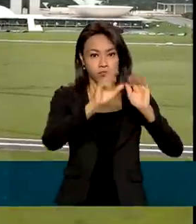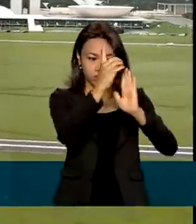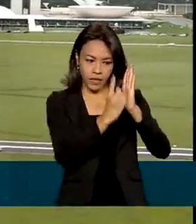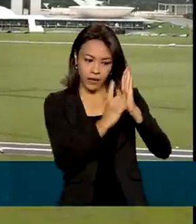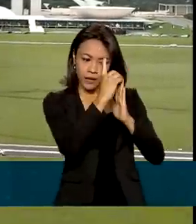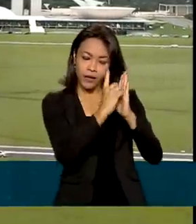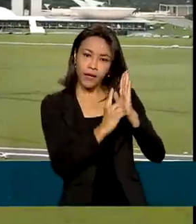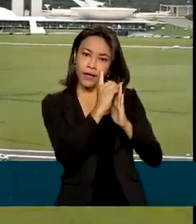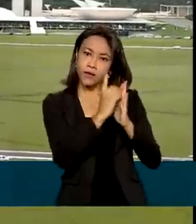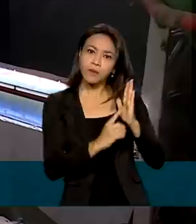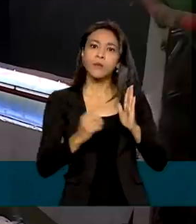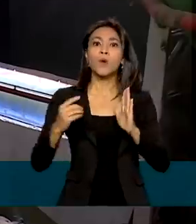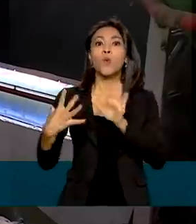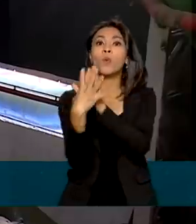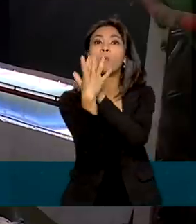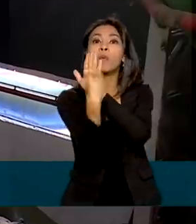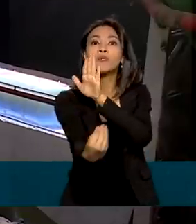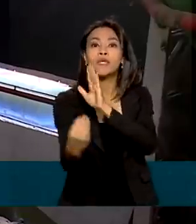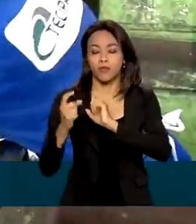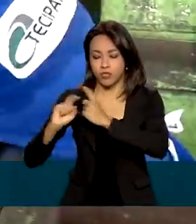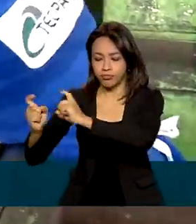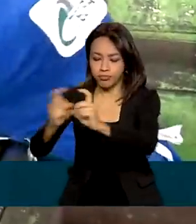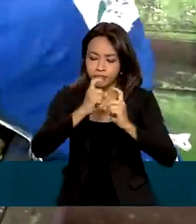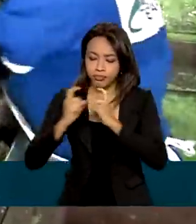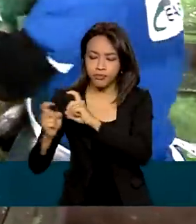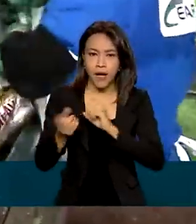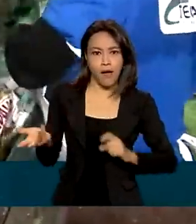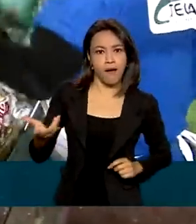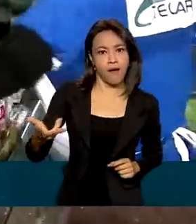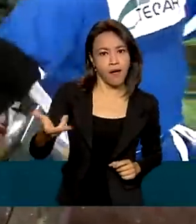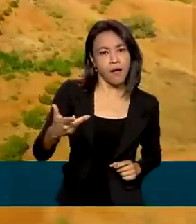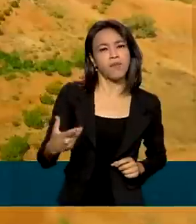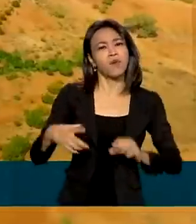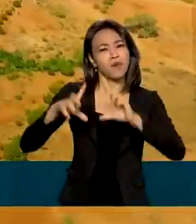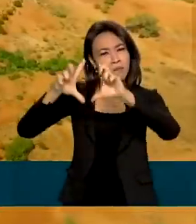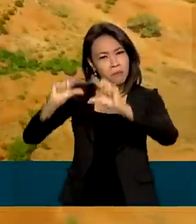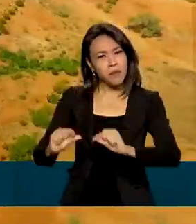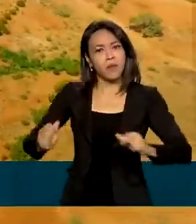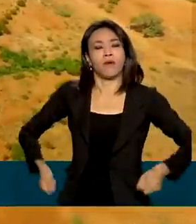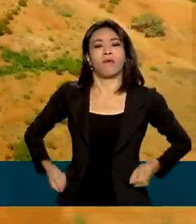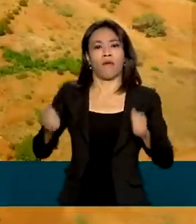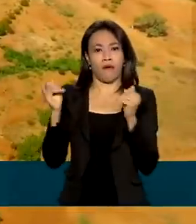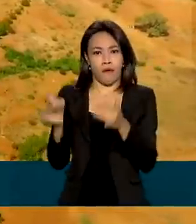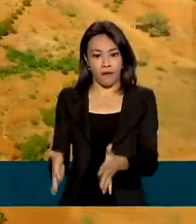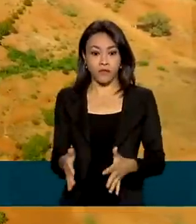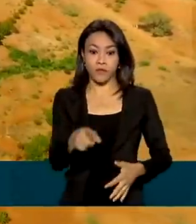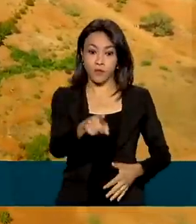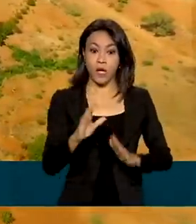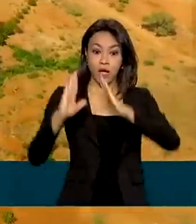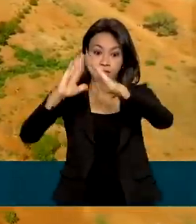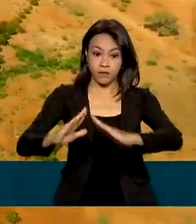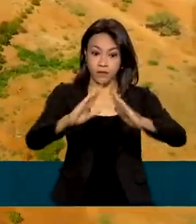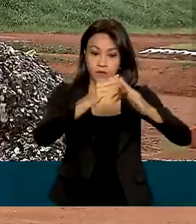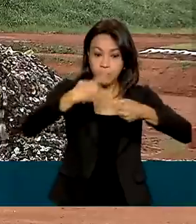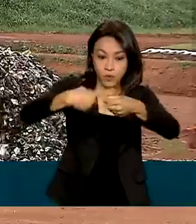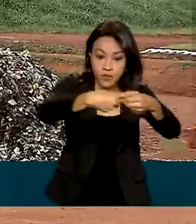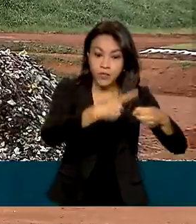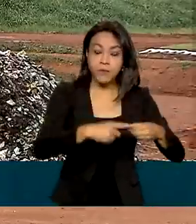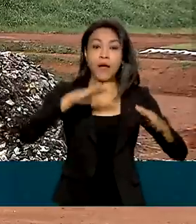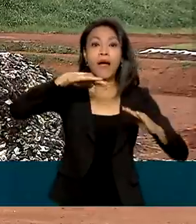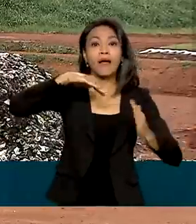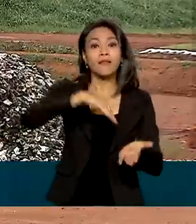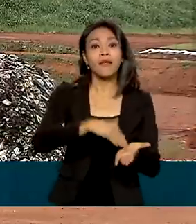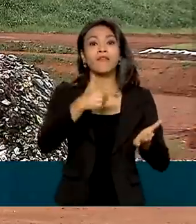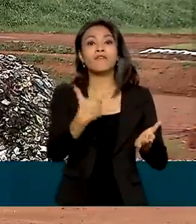eletrônico de gestão, mais ágil e com menos custos. Os municípios com até 20 mil habitantes vão